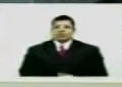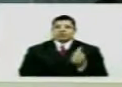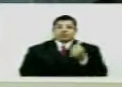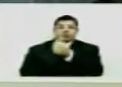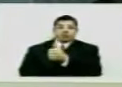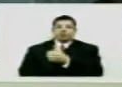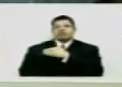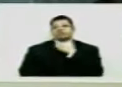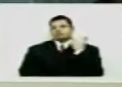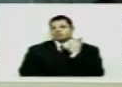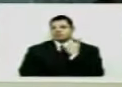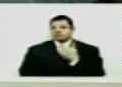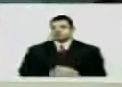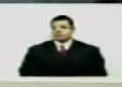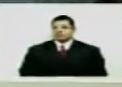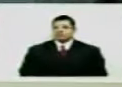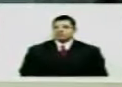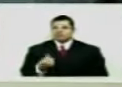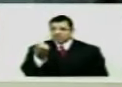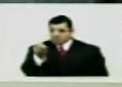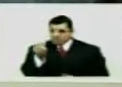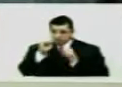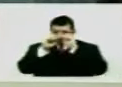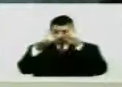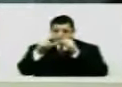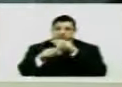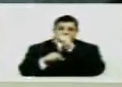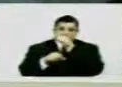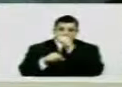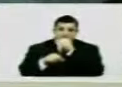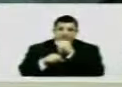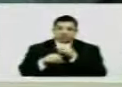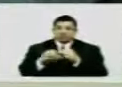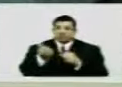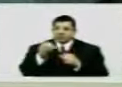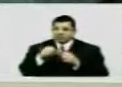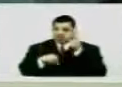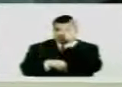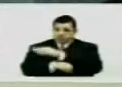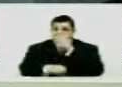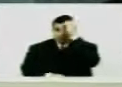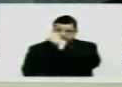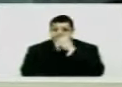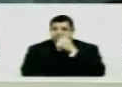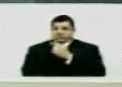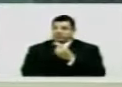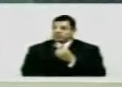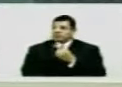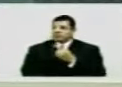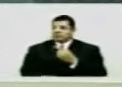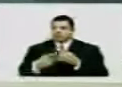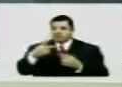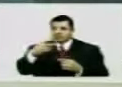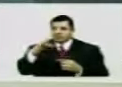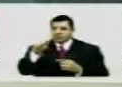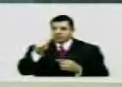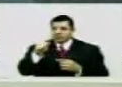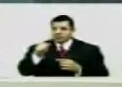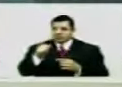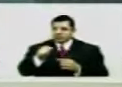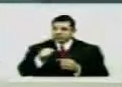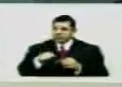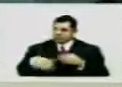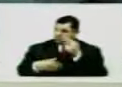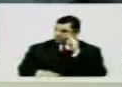Onze homicídios Das seis da manhã de sábado Às dezesseis horas de domingo Isso é política de segurança pública